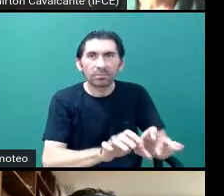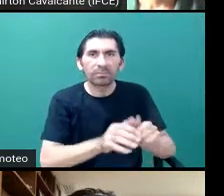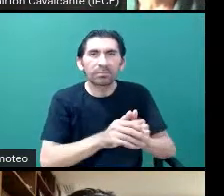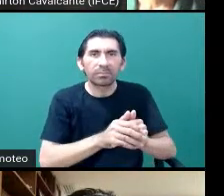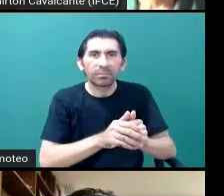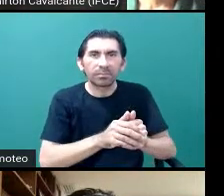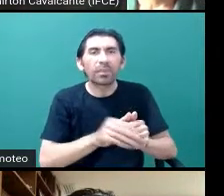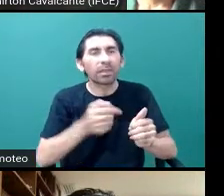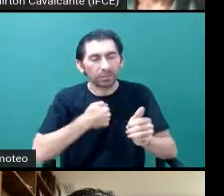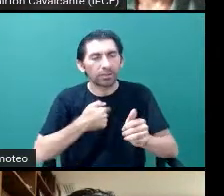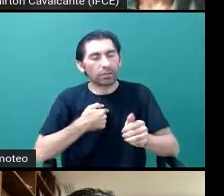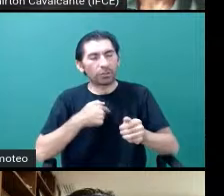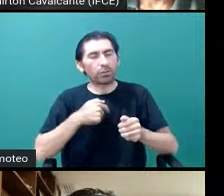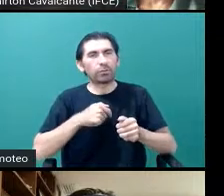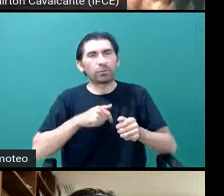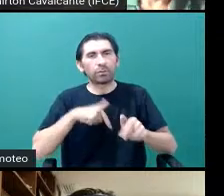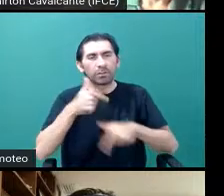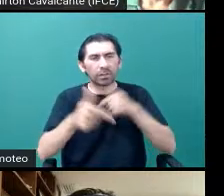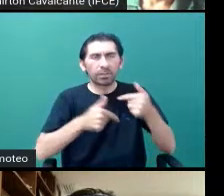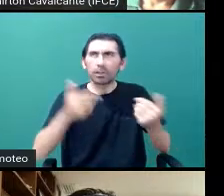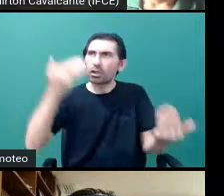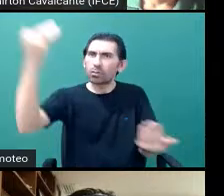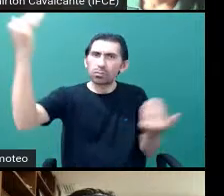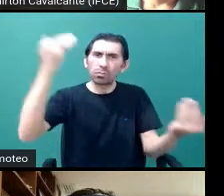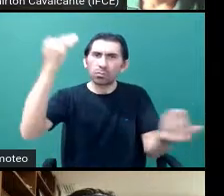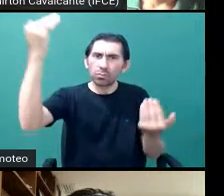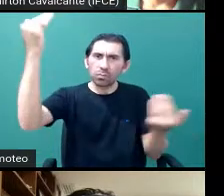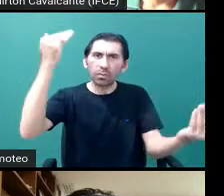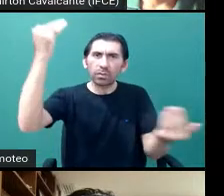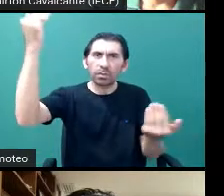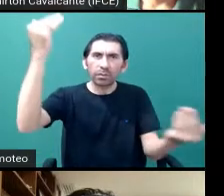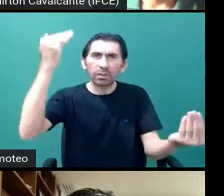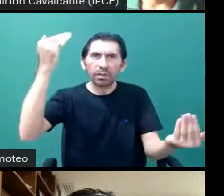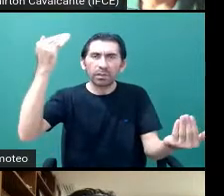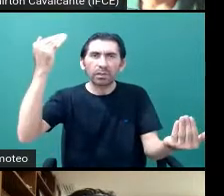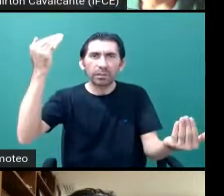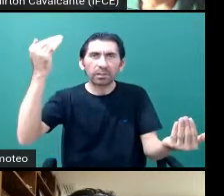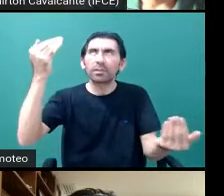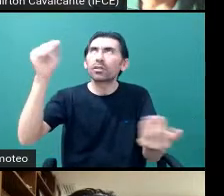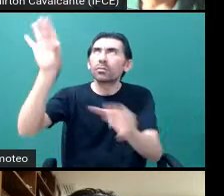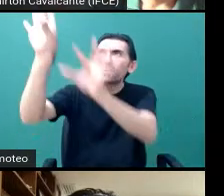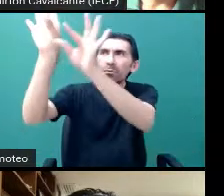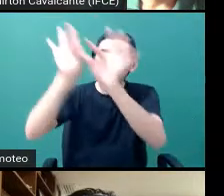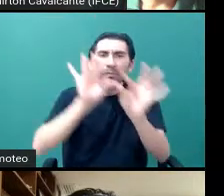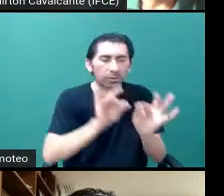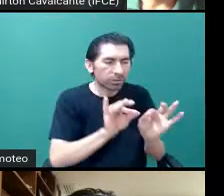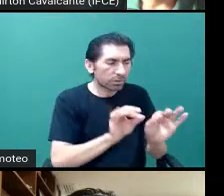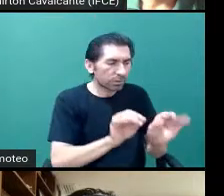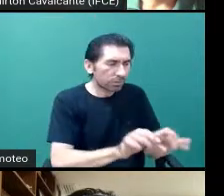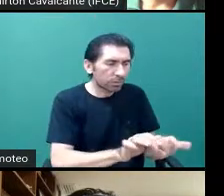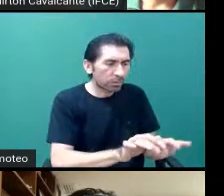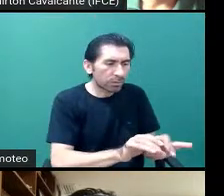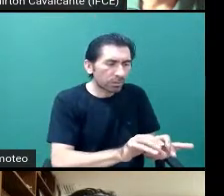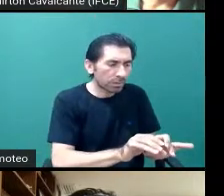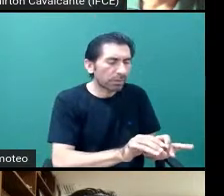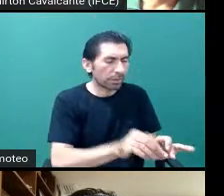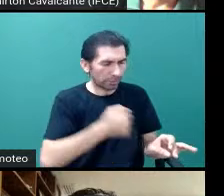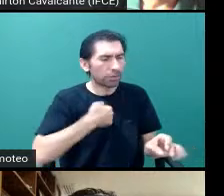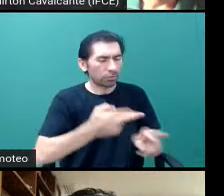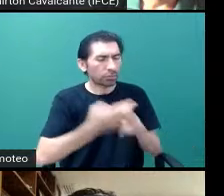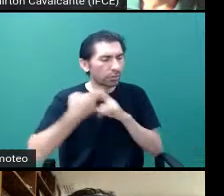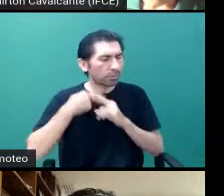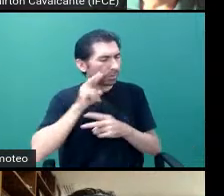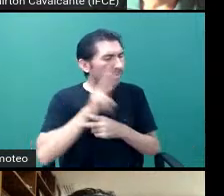E o que eu faço, então, é comparar essas imagens construídas pela simulação com as imagens reais. E